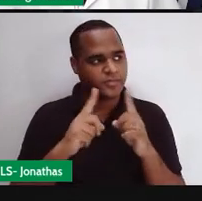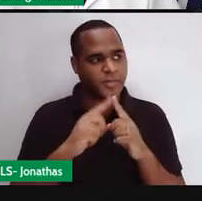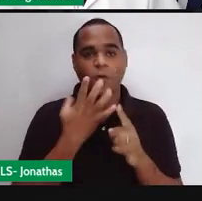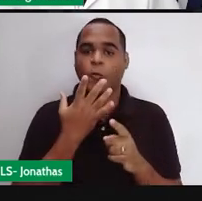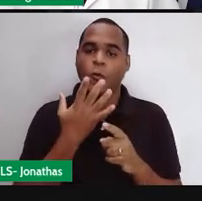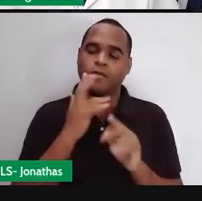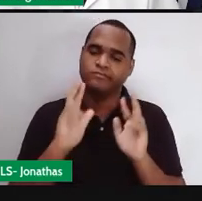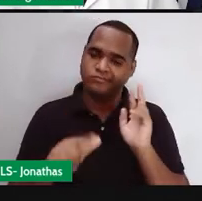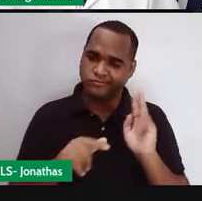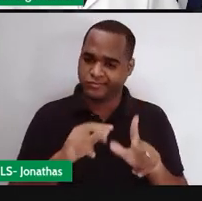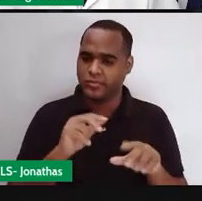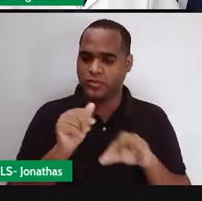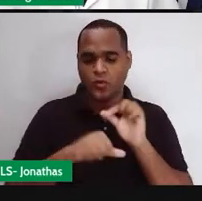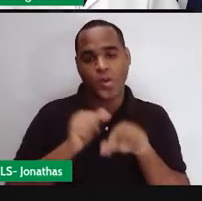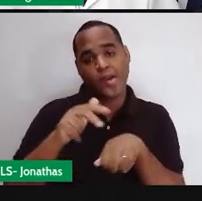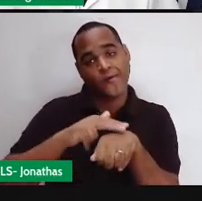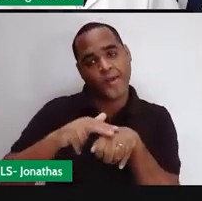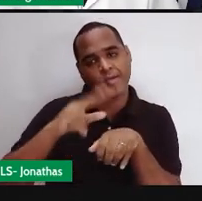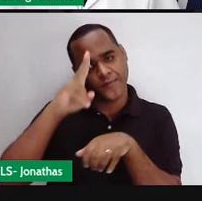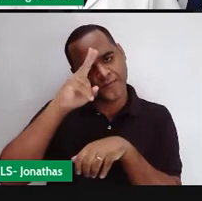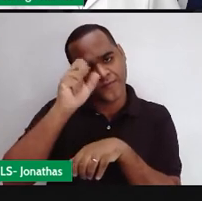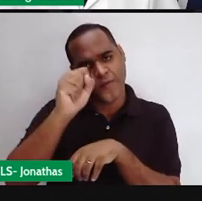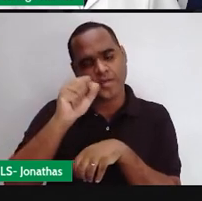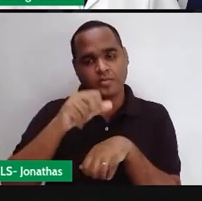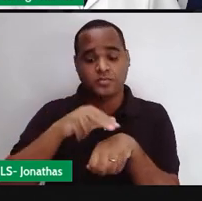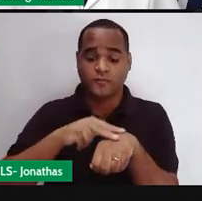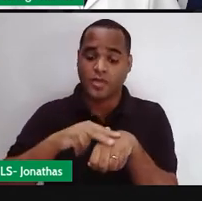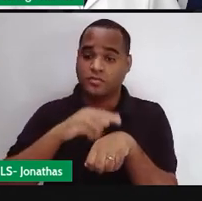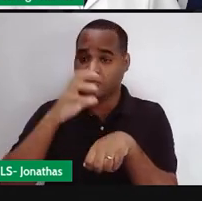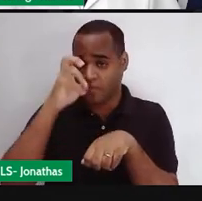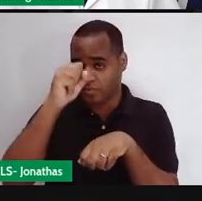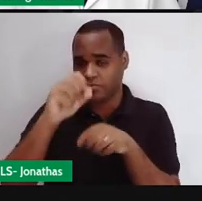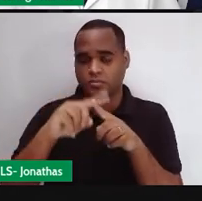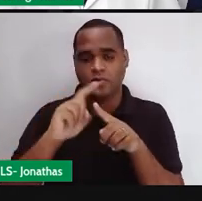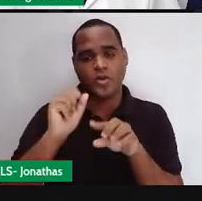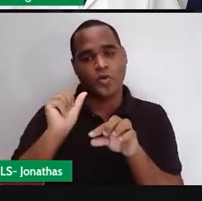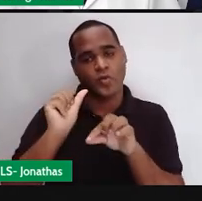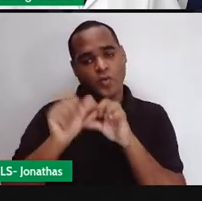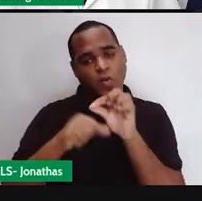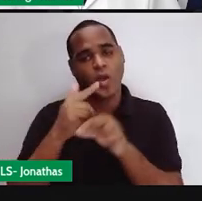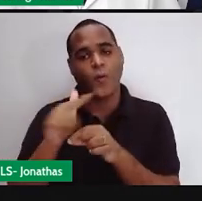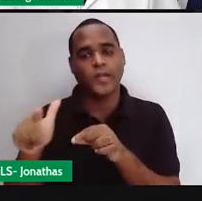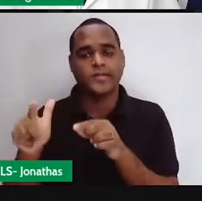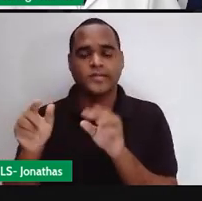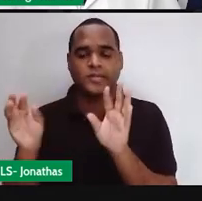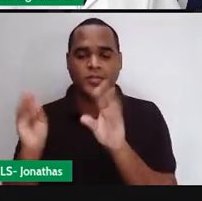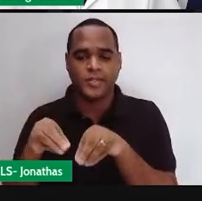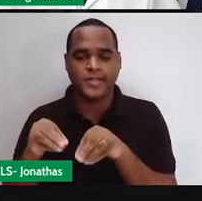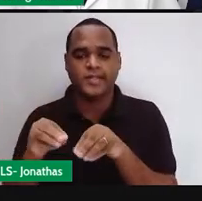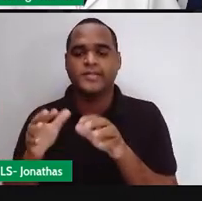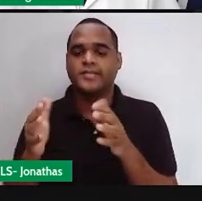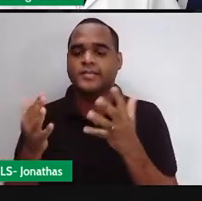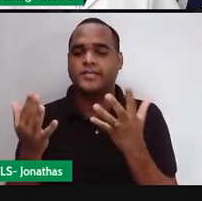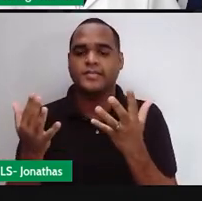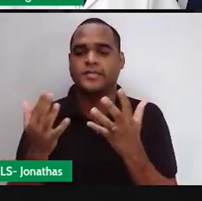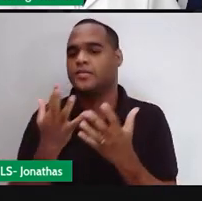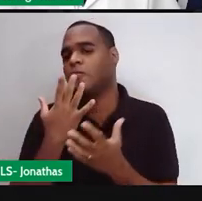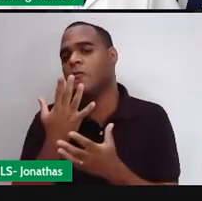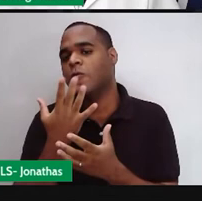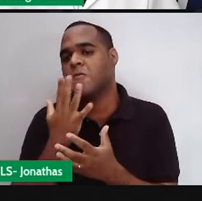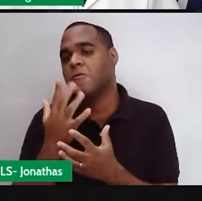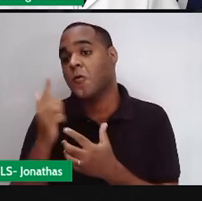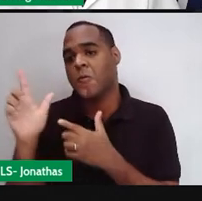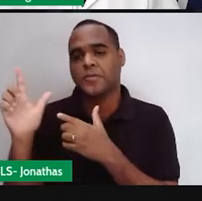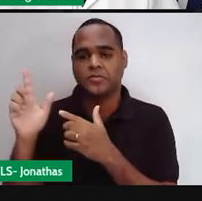corzinha diferente. Um verde mais forte. E vou pegar esse aqui e vou colocar de outra cor